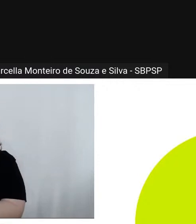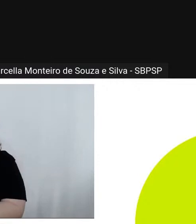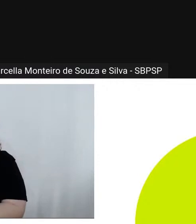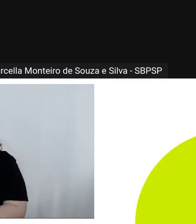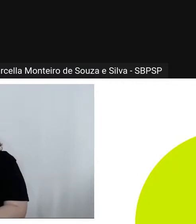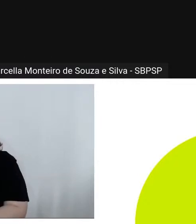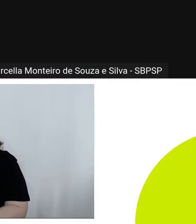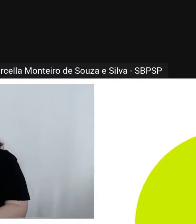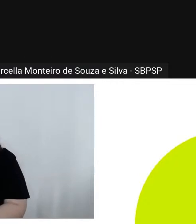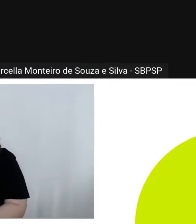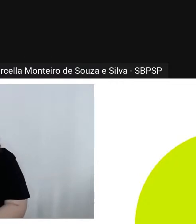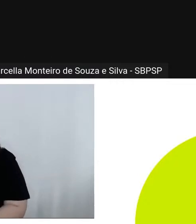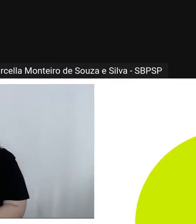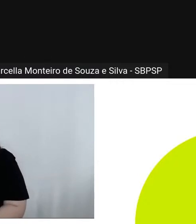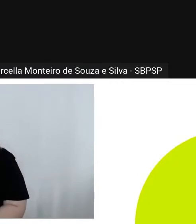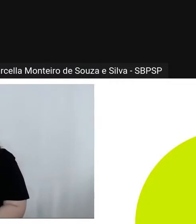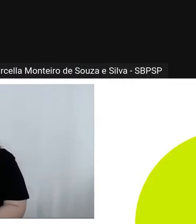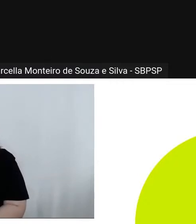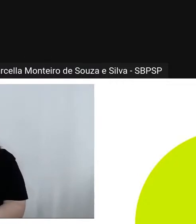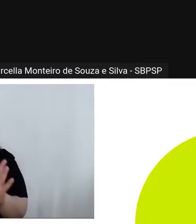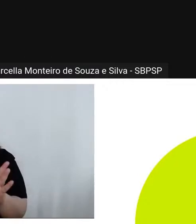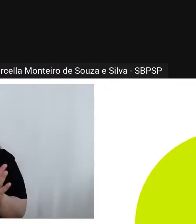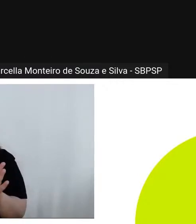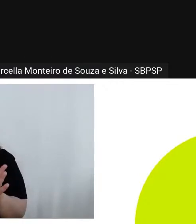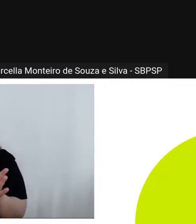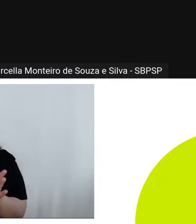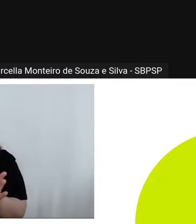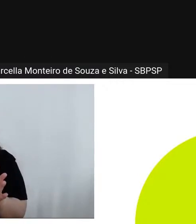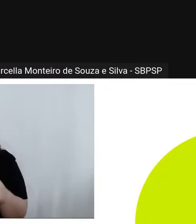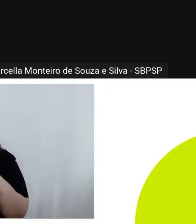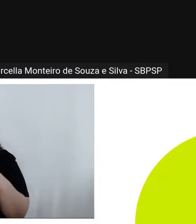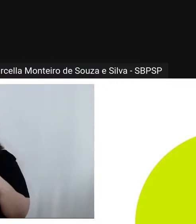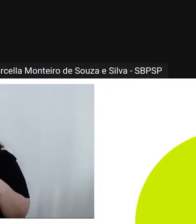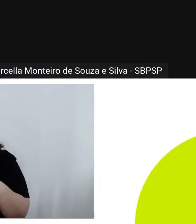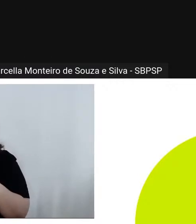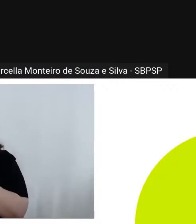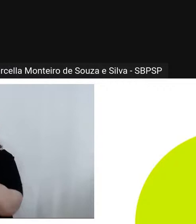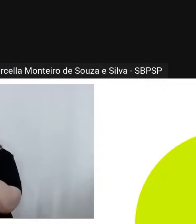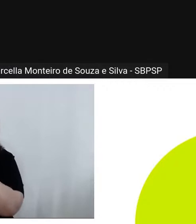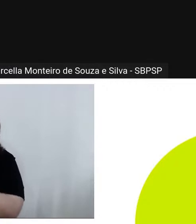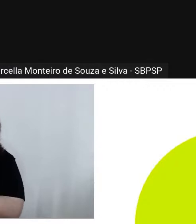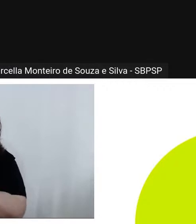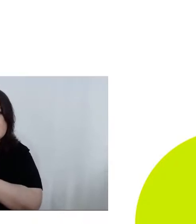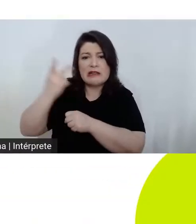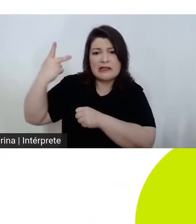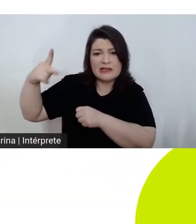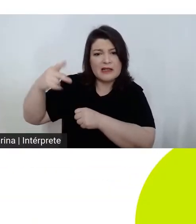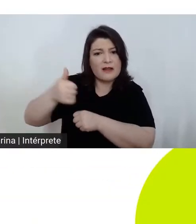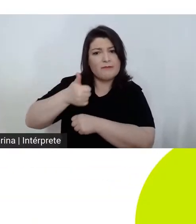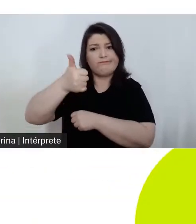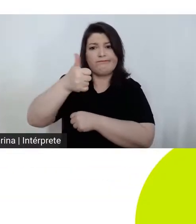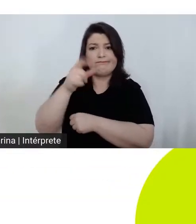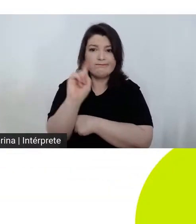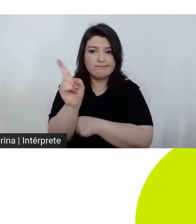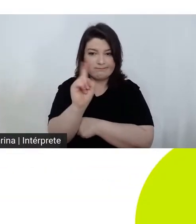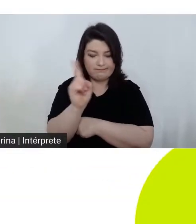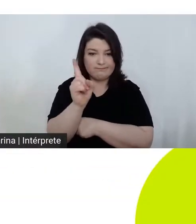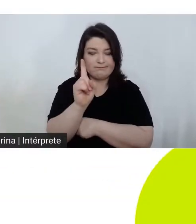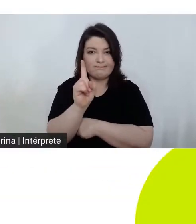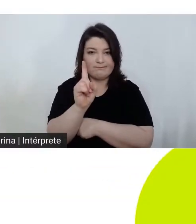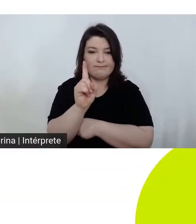Se a gente não conseguir agora, provavelmente porque a internet dela não está muito boa, quando